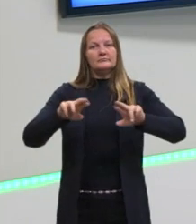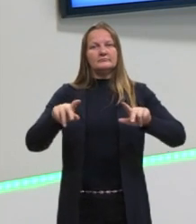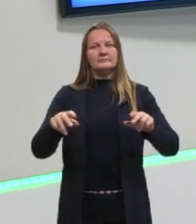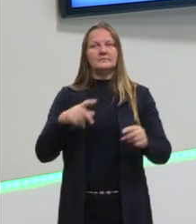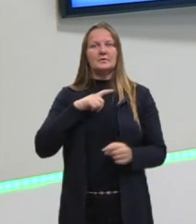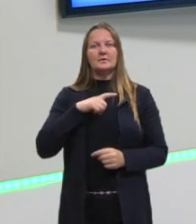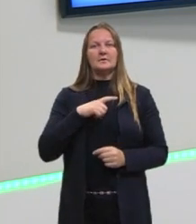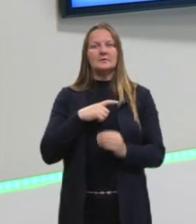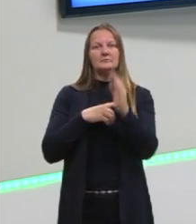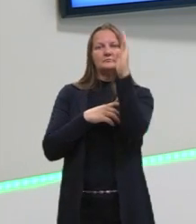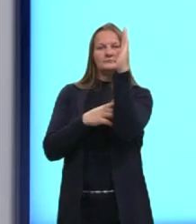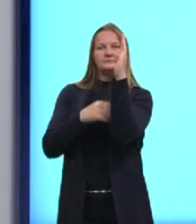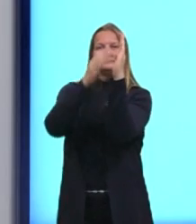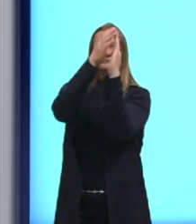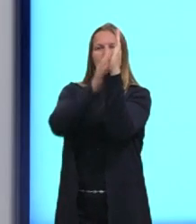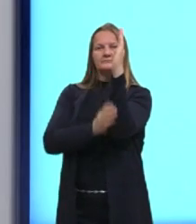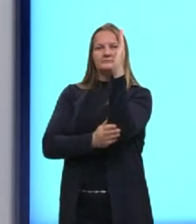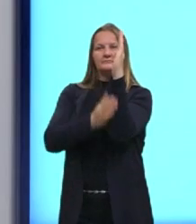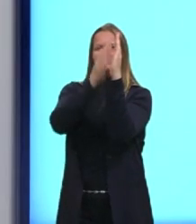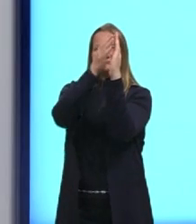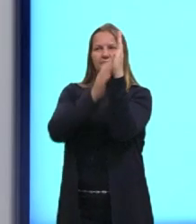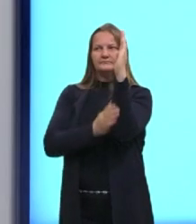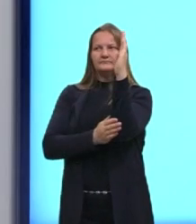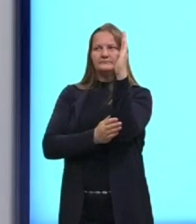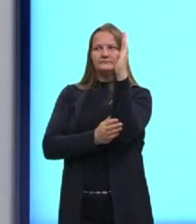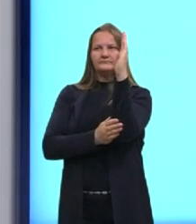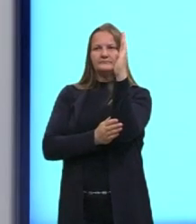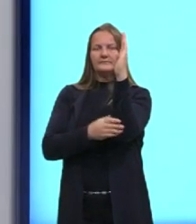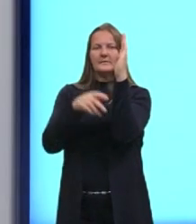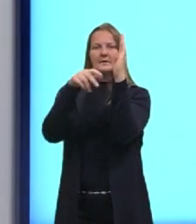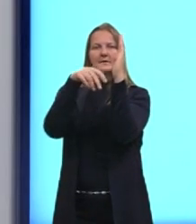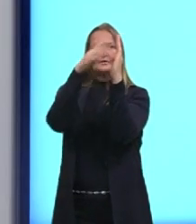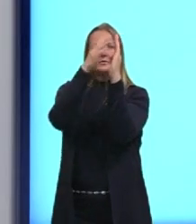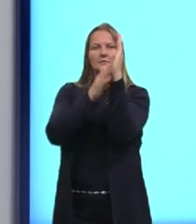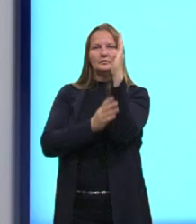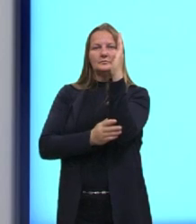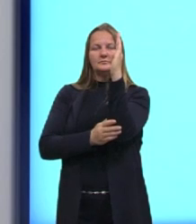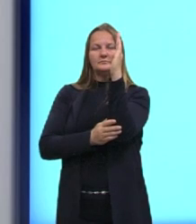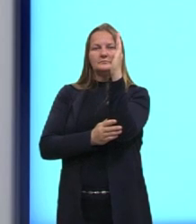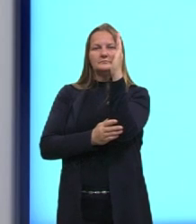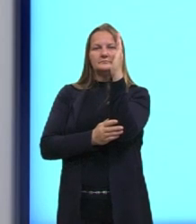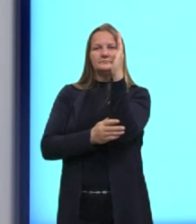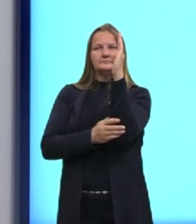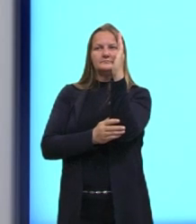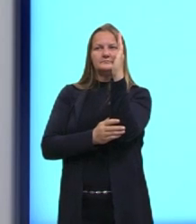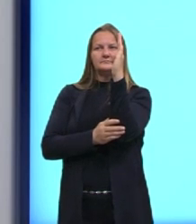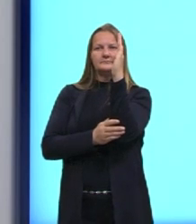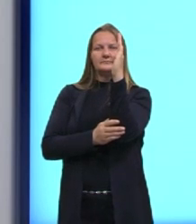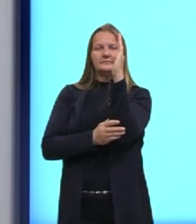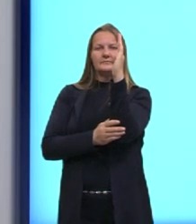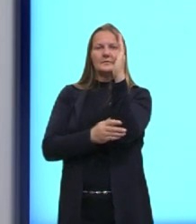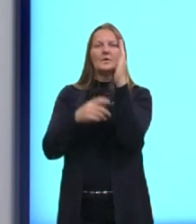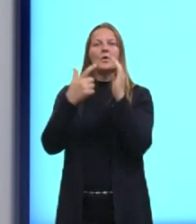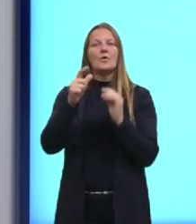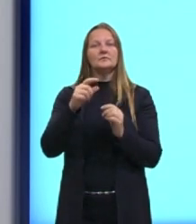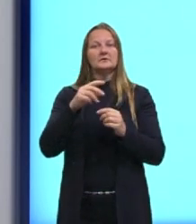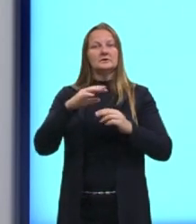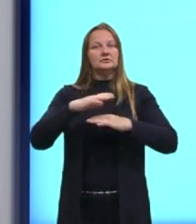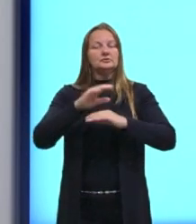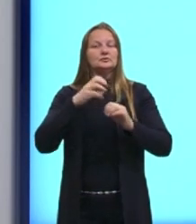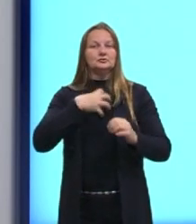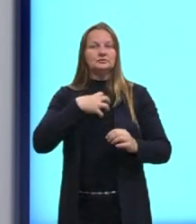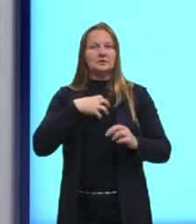perpendicularismo quando nós temos duas retas perpendiculares. Então, é uma outra posição relativa